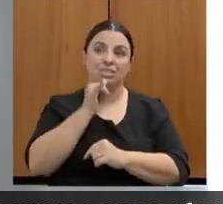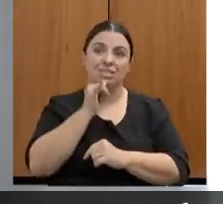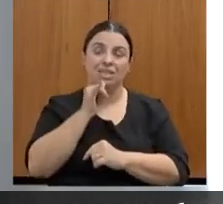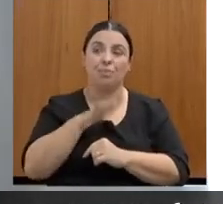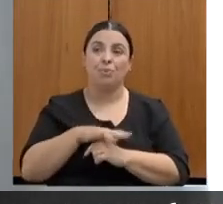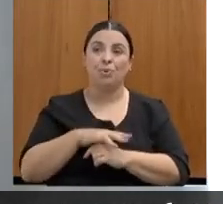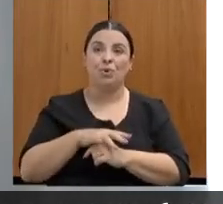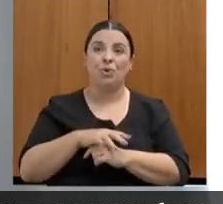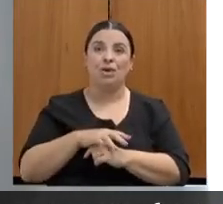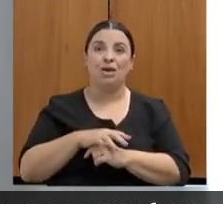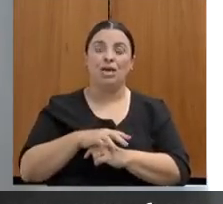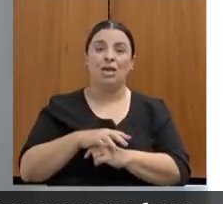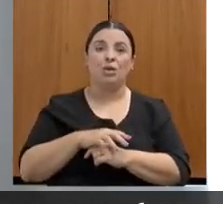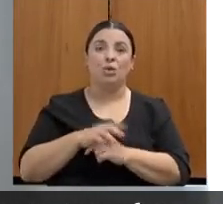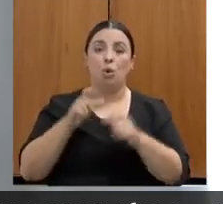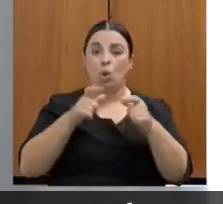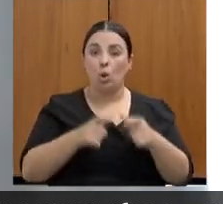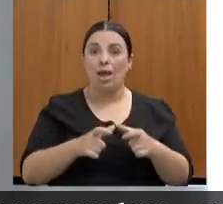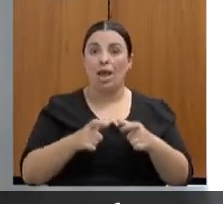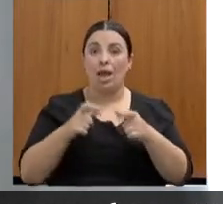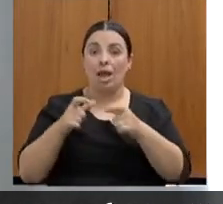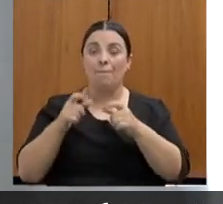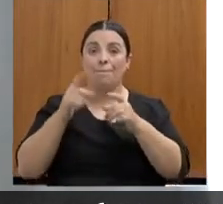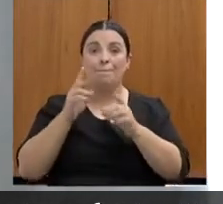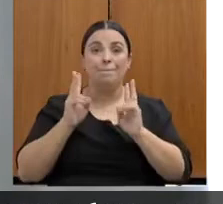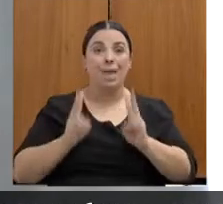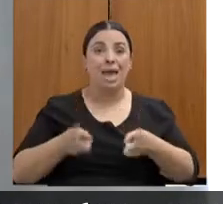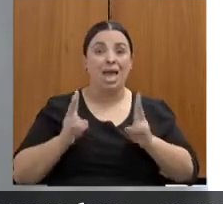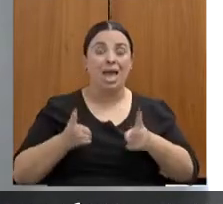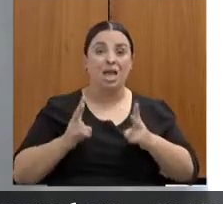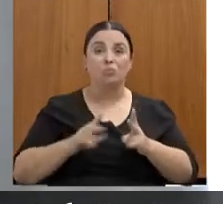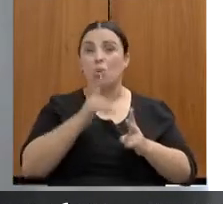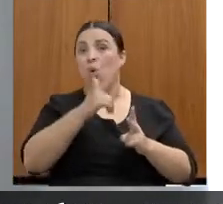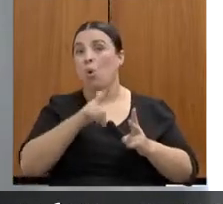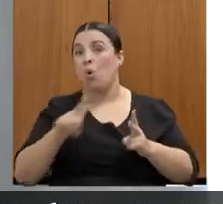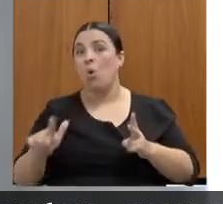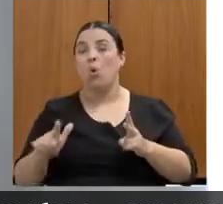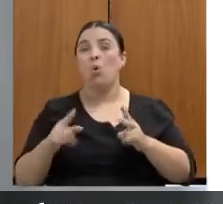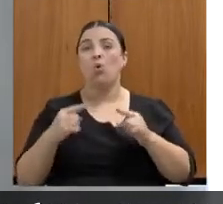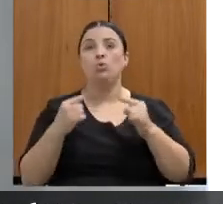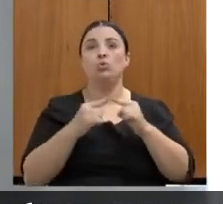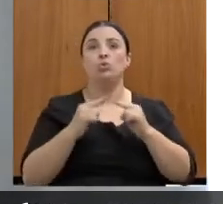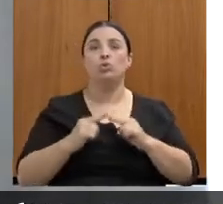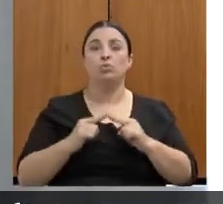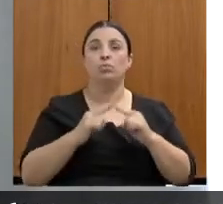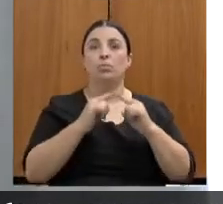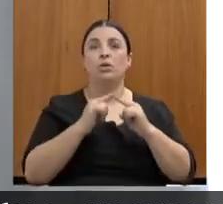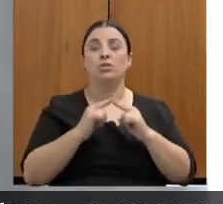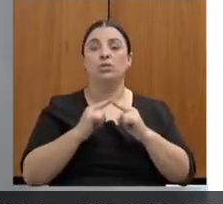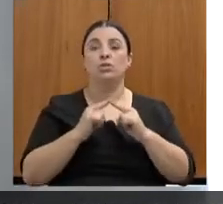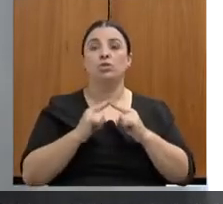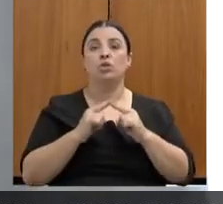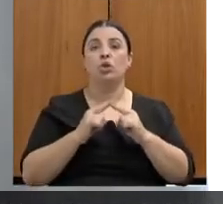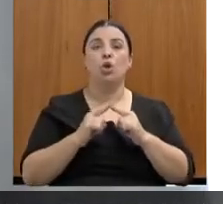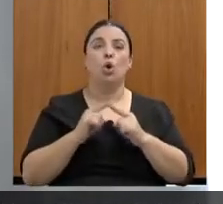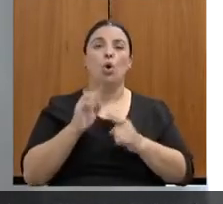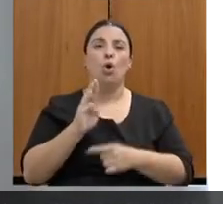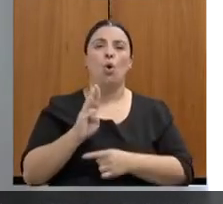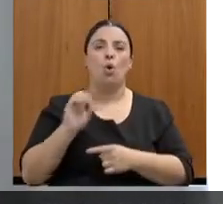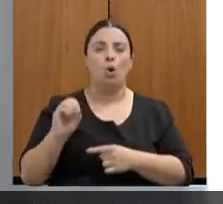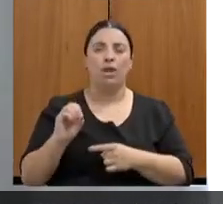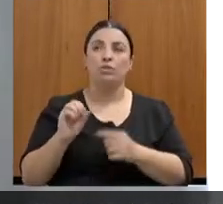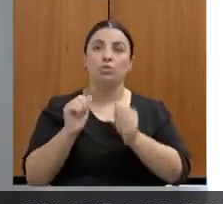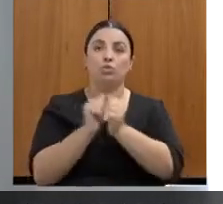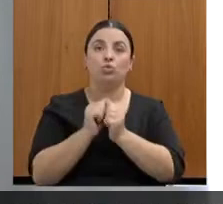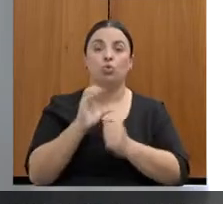lugar onde são atendidas as ocorrências, que a gente fala ocorrências com conduzidos, que são atendidas no plantão.